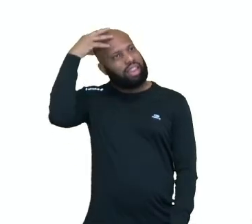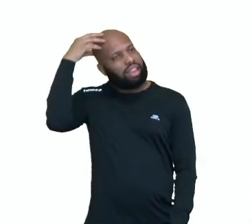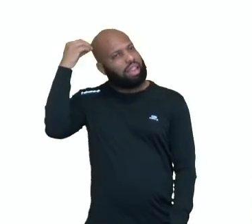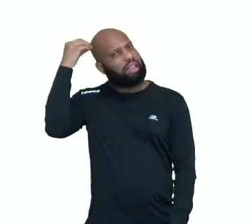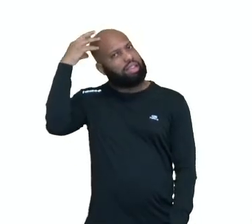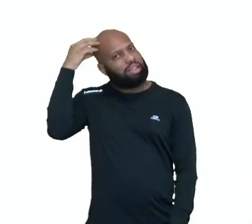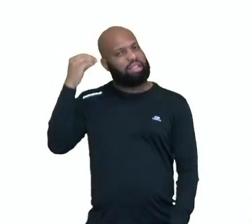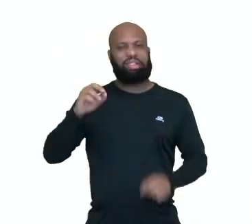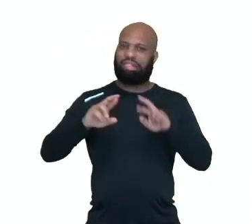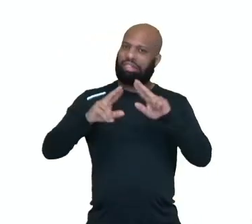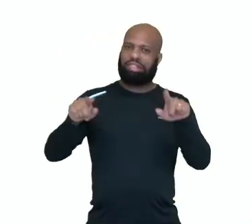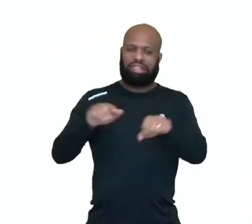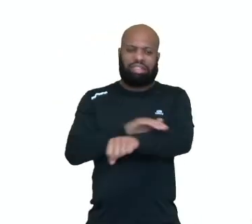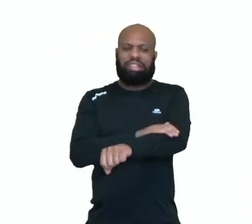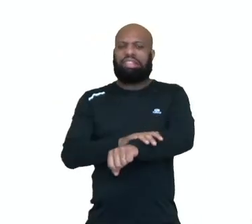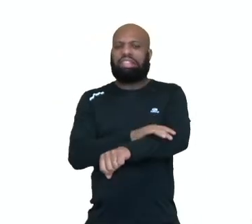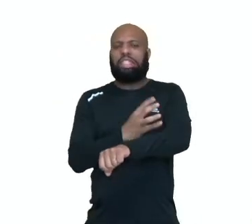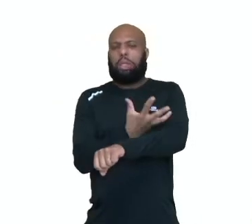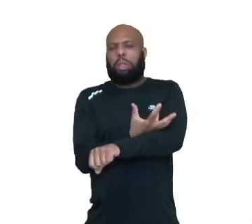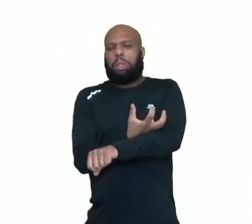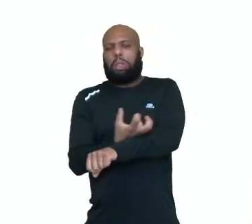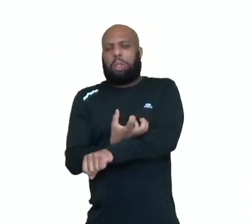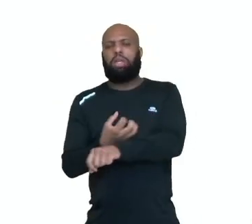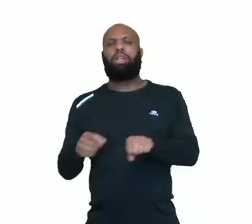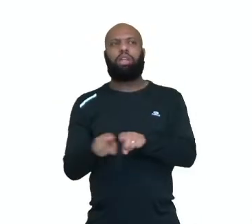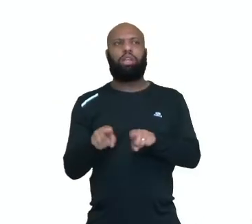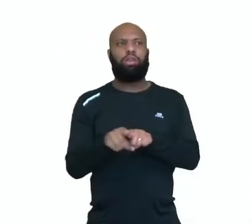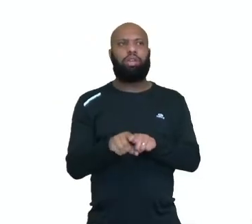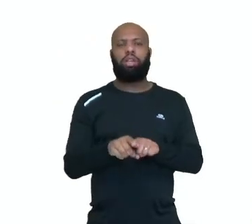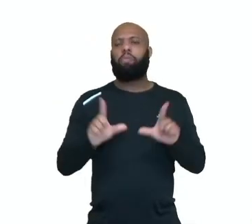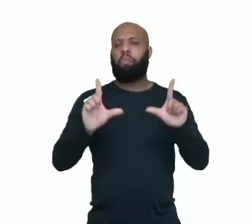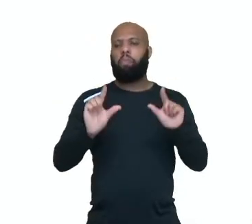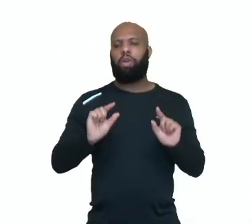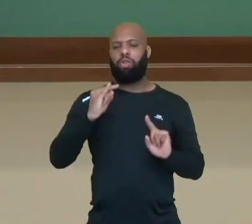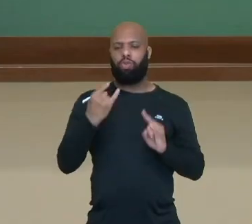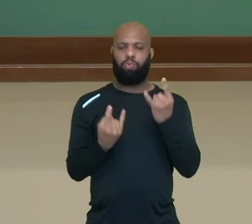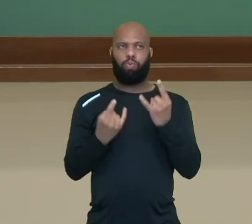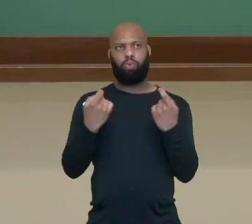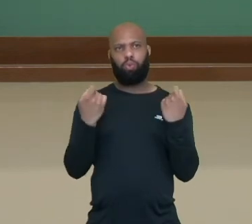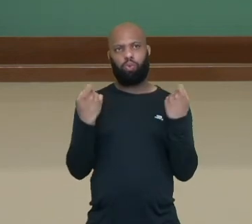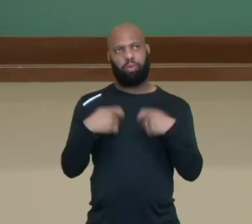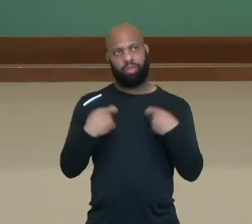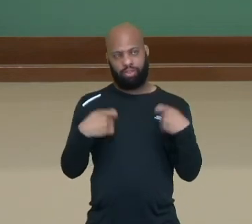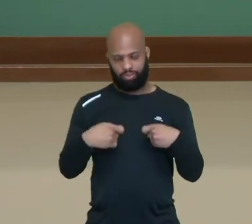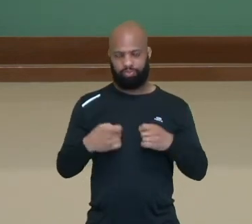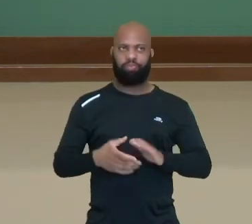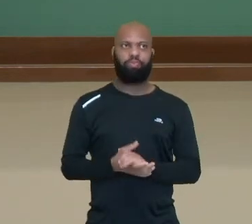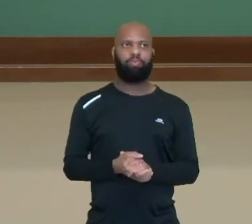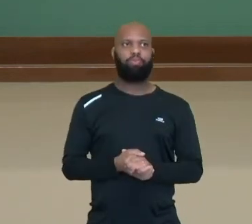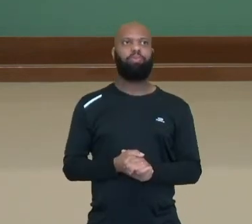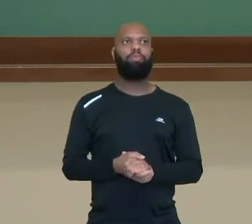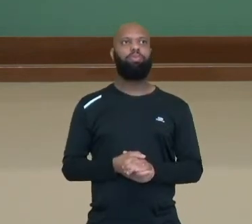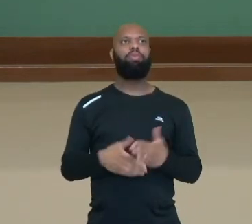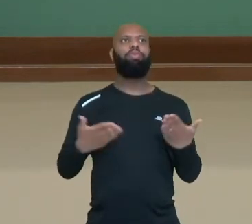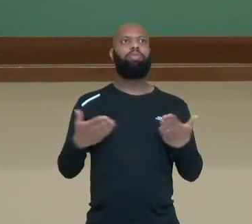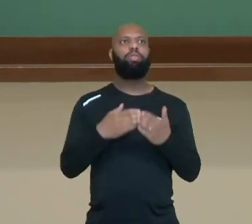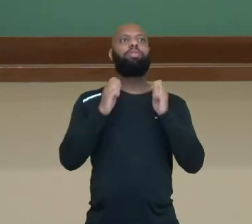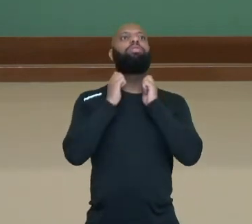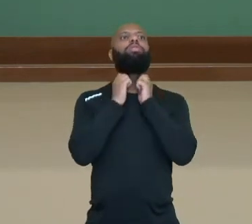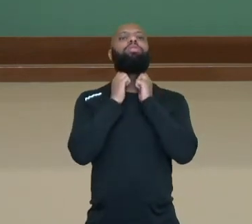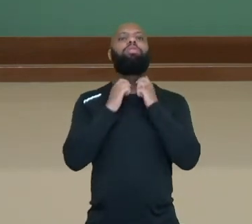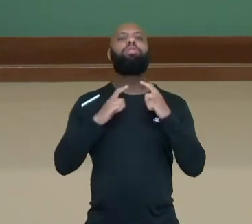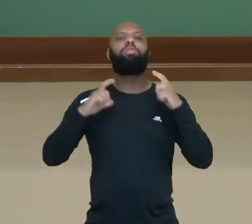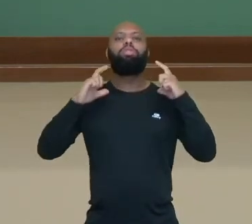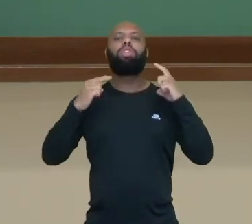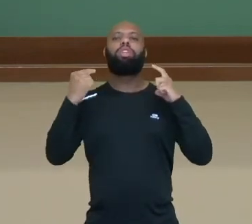irritada, a pele fica seca e áspera, certo? Então ela está produzindo menos hormônio do que deveria, tá? As paratireoides que ficam